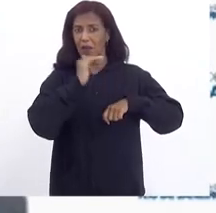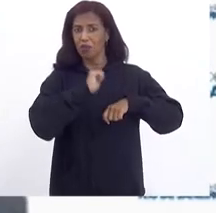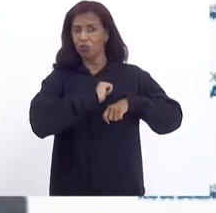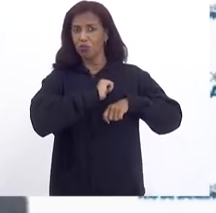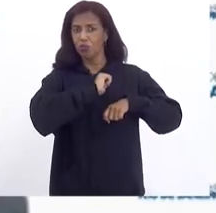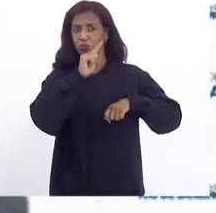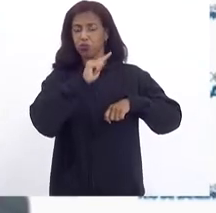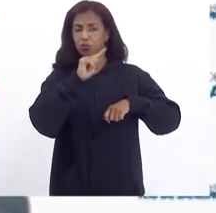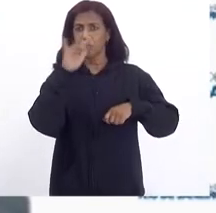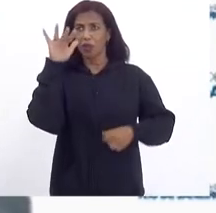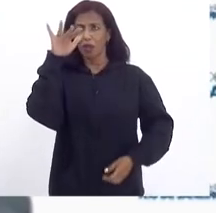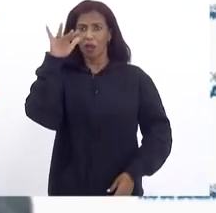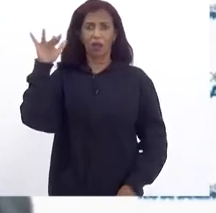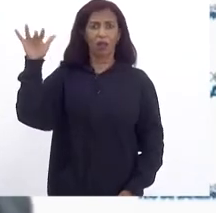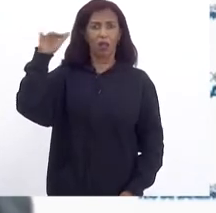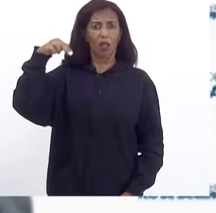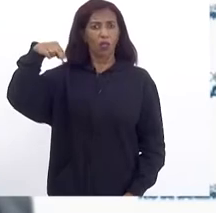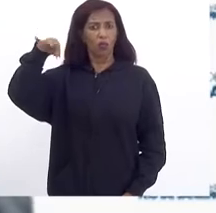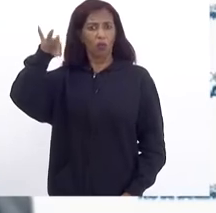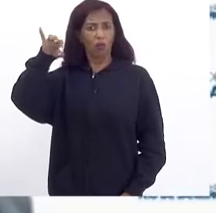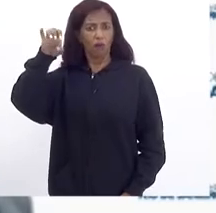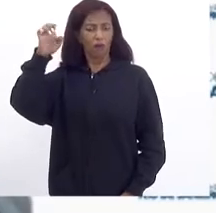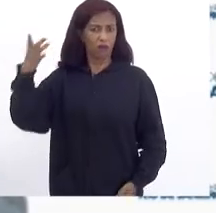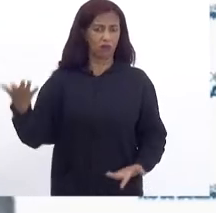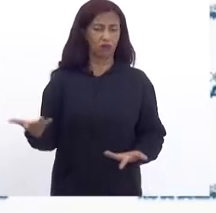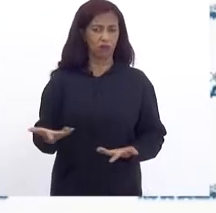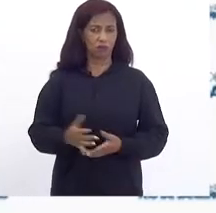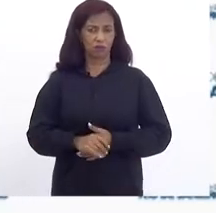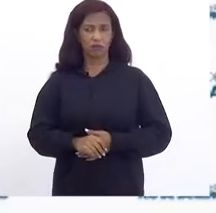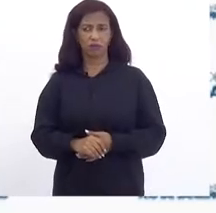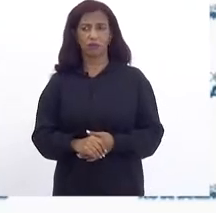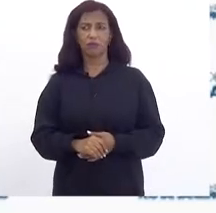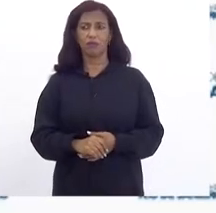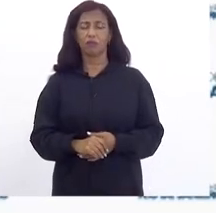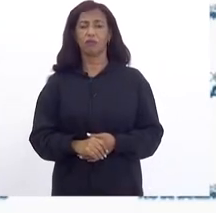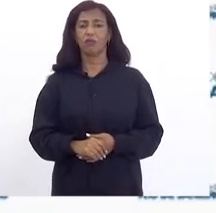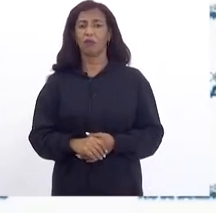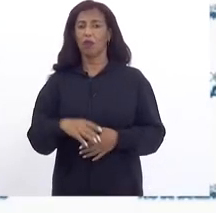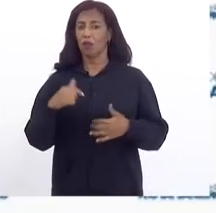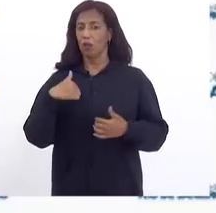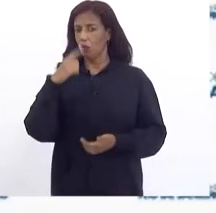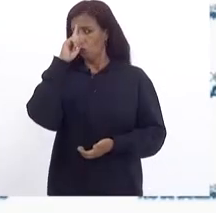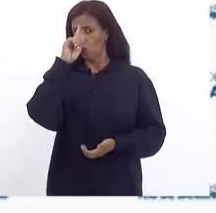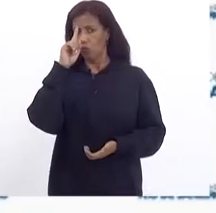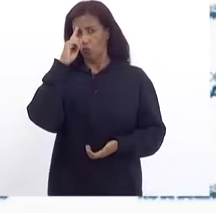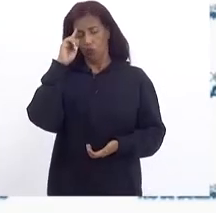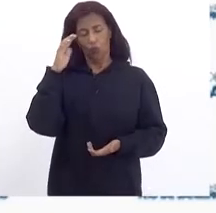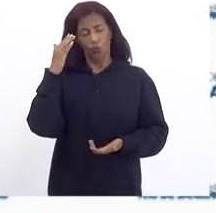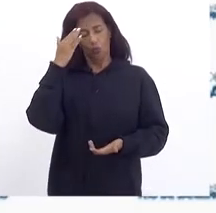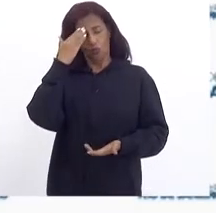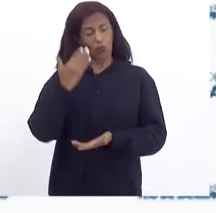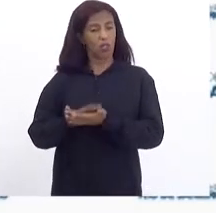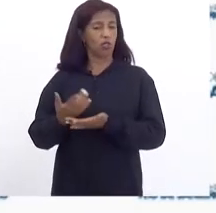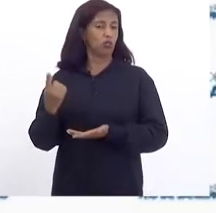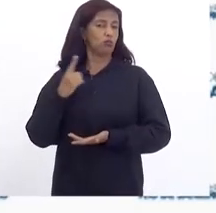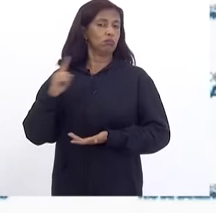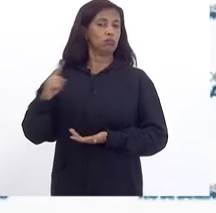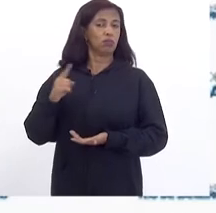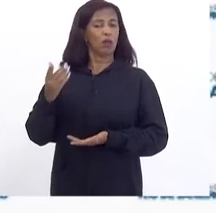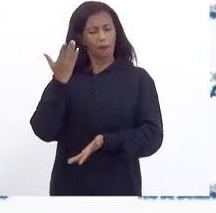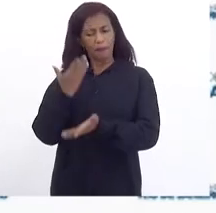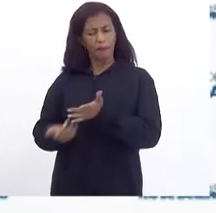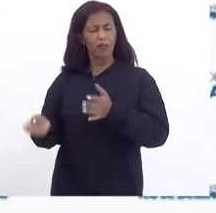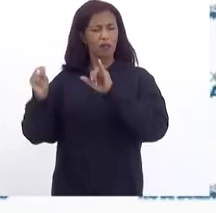determinadas Regiões No Nordeste Então Eu não acredito Que seja um problema Nós perdemos Sim